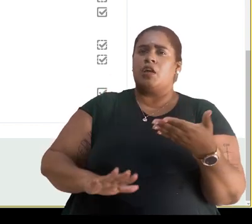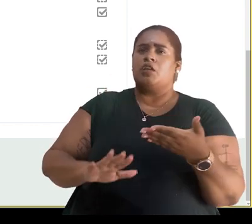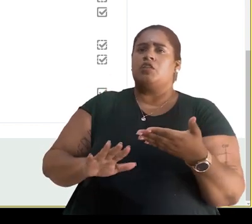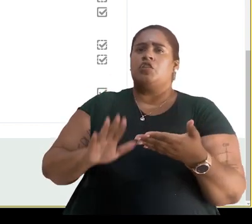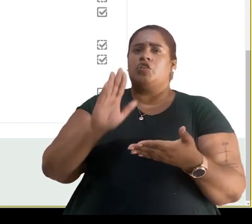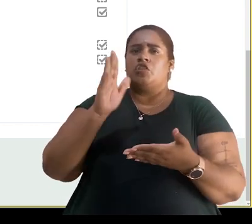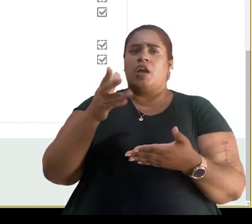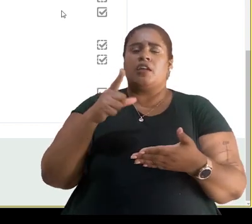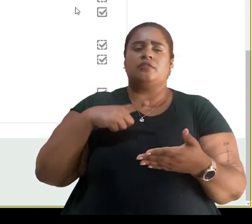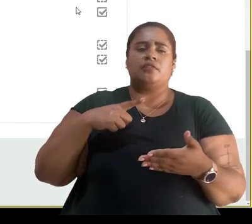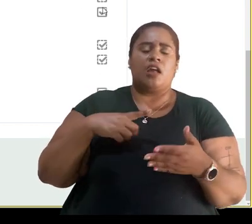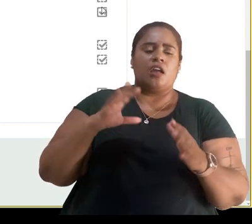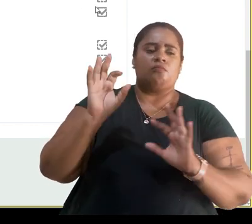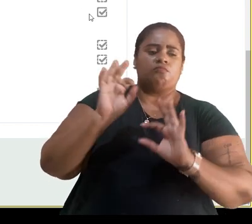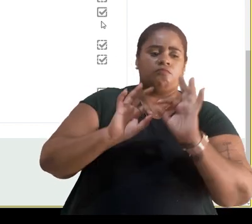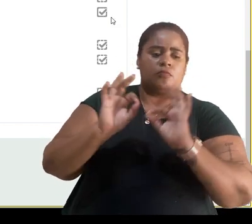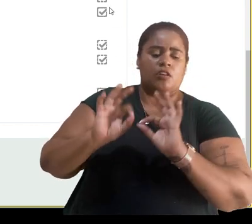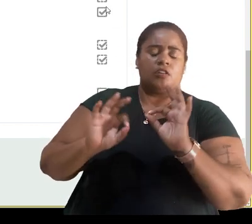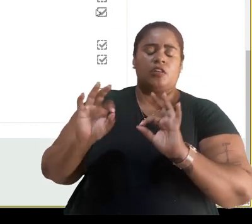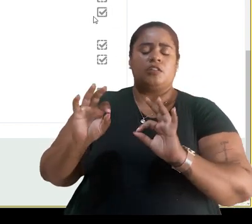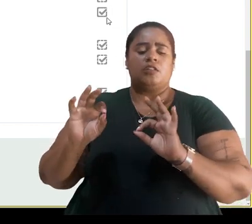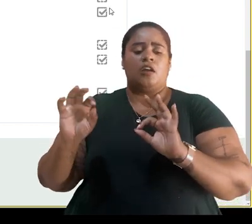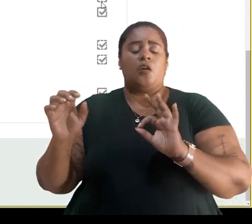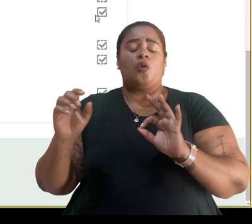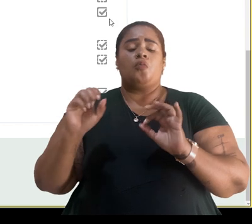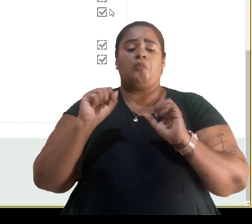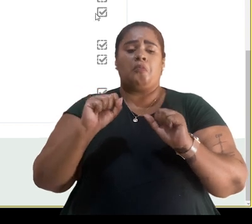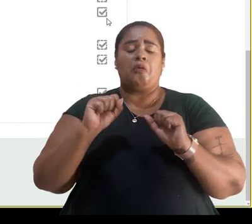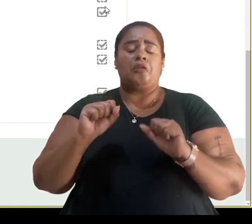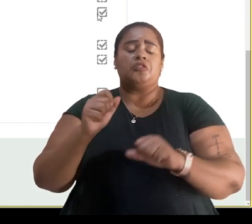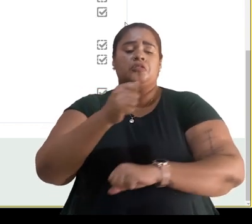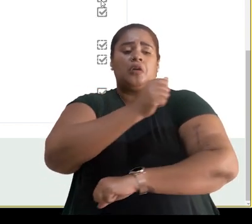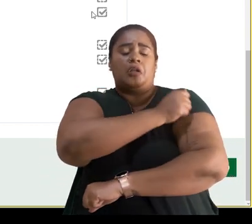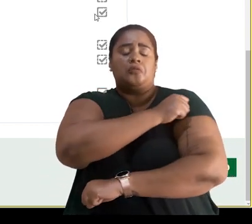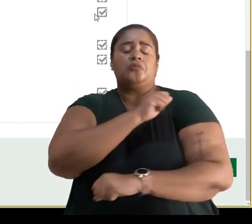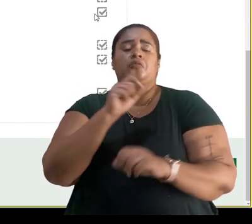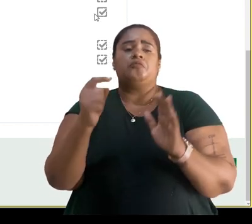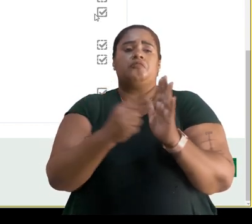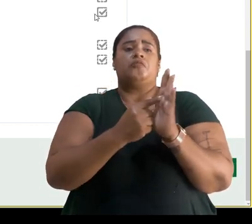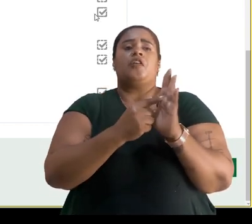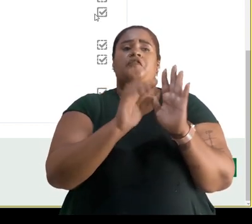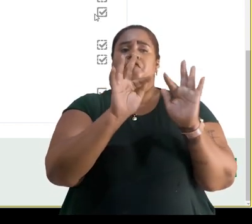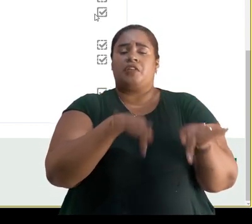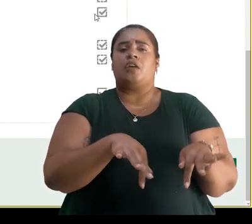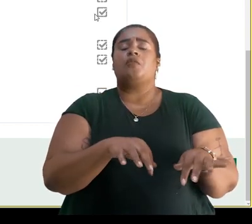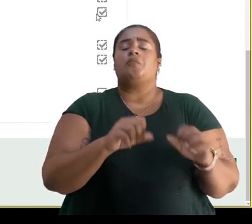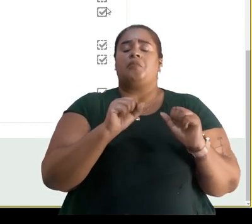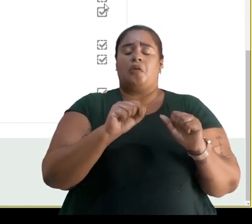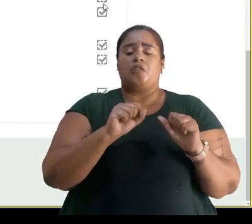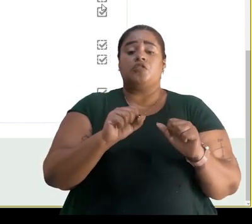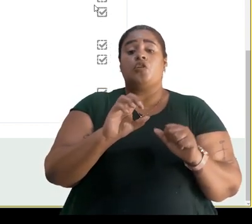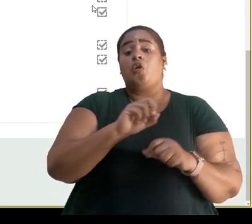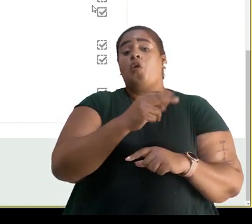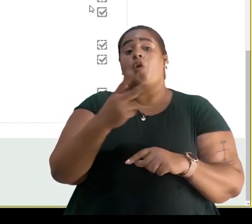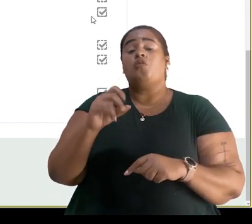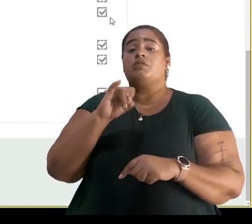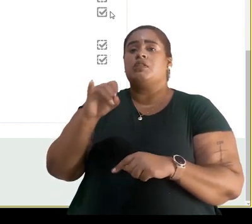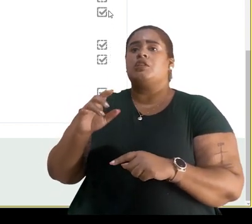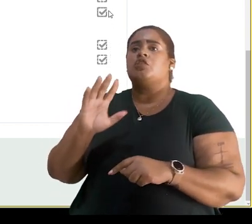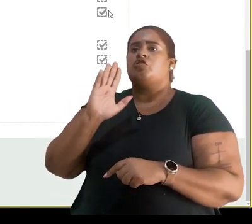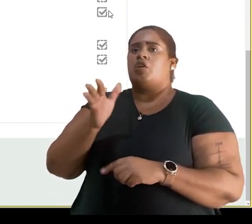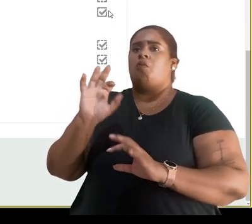estiver configurada para que o aluno marque, ele poderá já ter marcado como concluída. Ou, se for